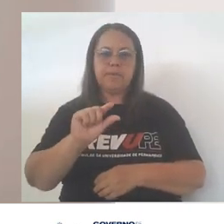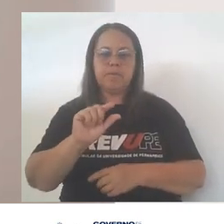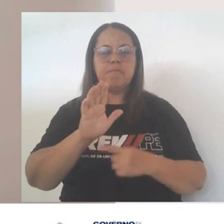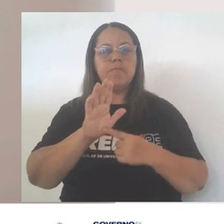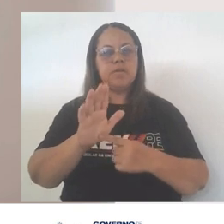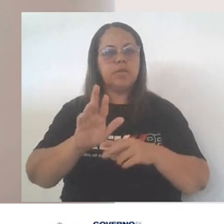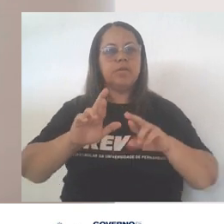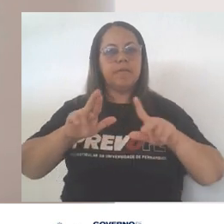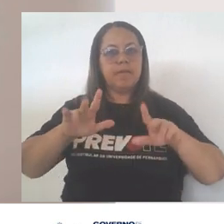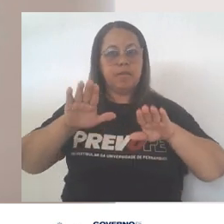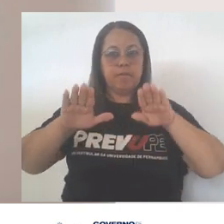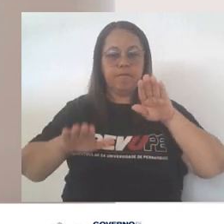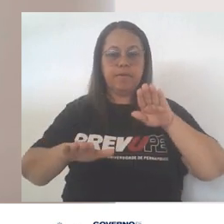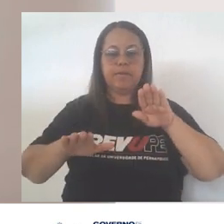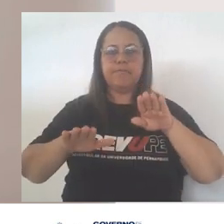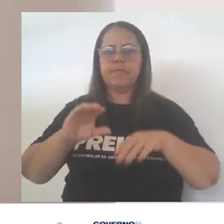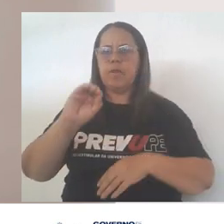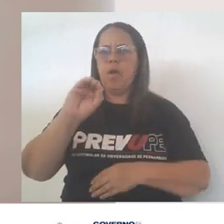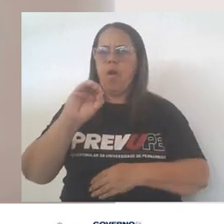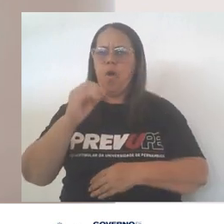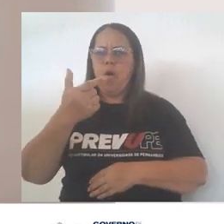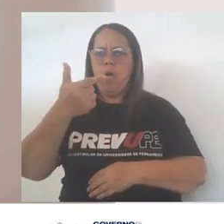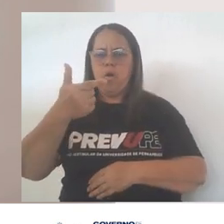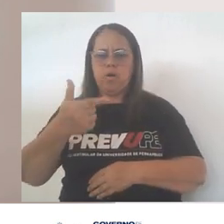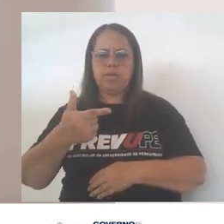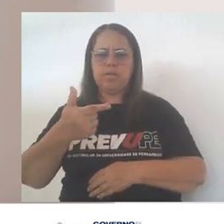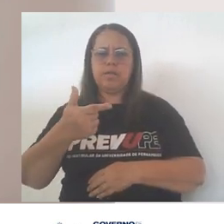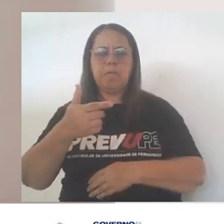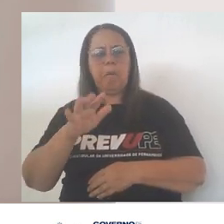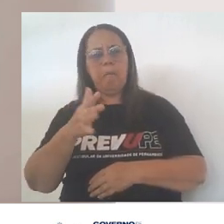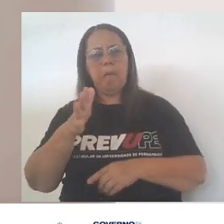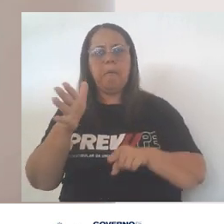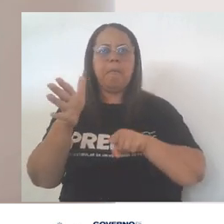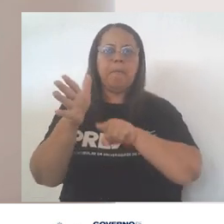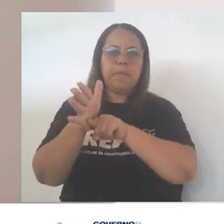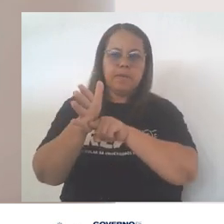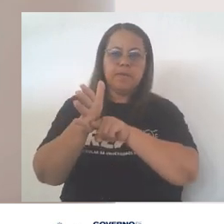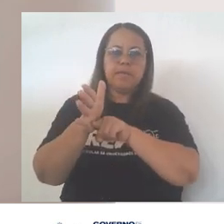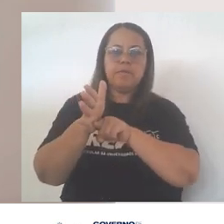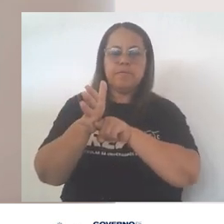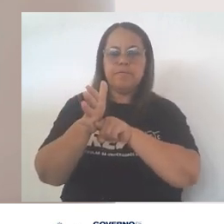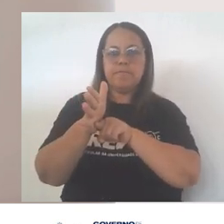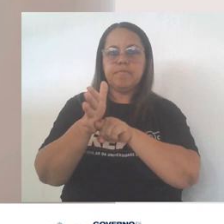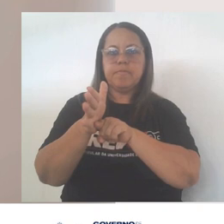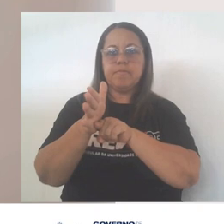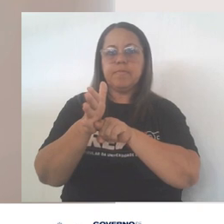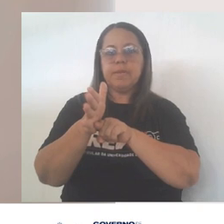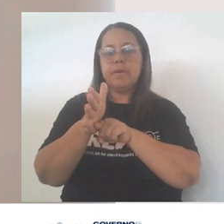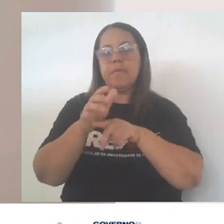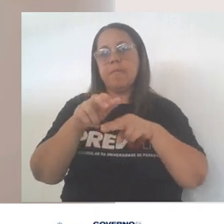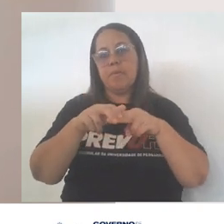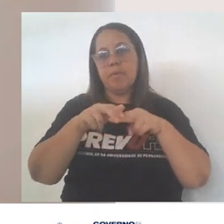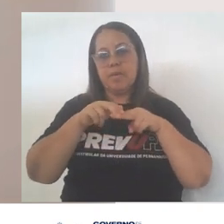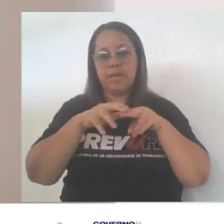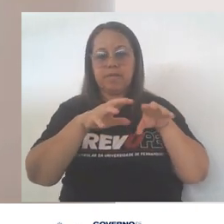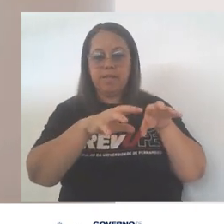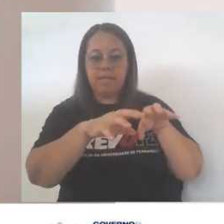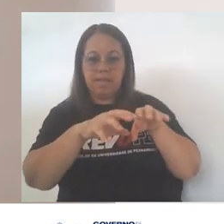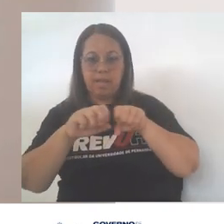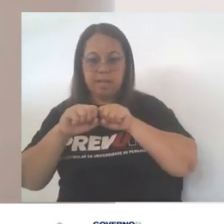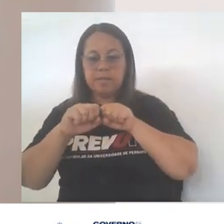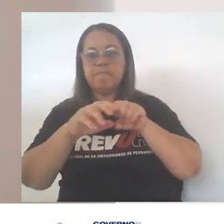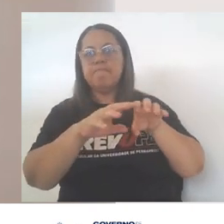molécula. O oxigênio fica parcialmente negativo, delta menos, devido à atração de